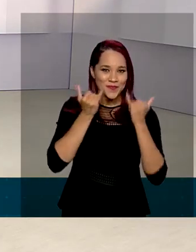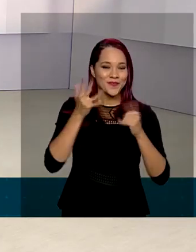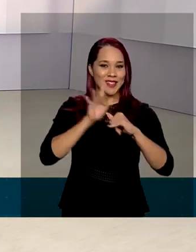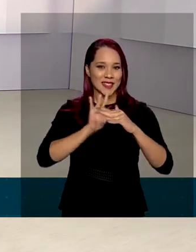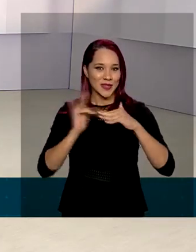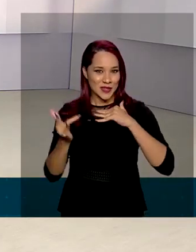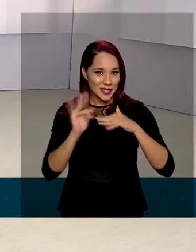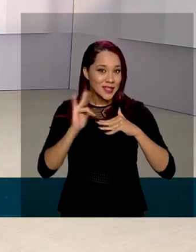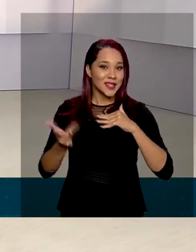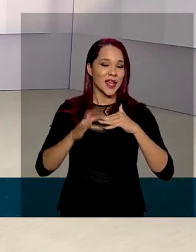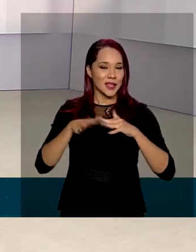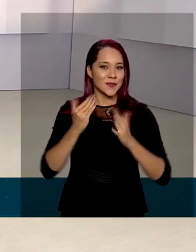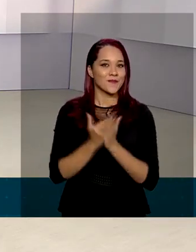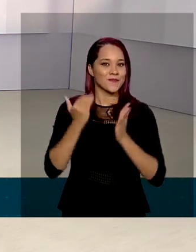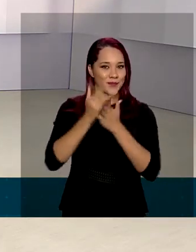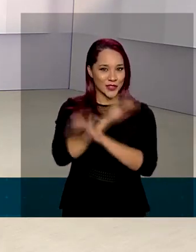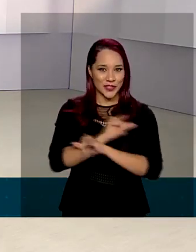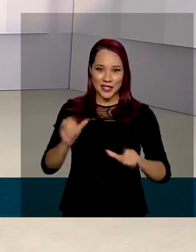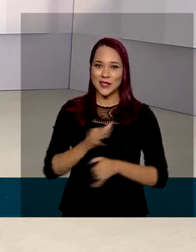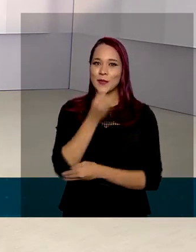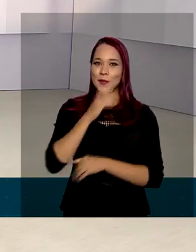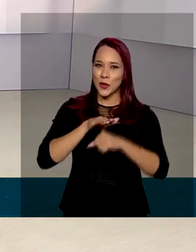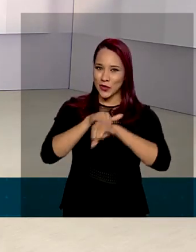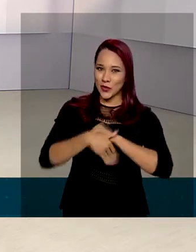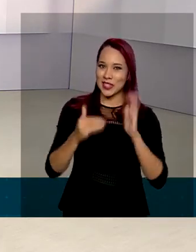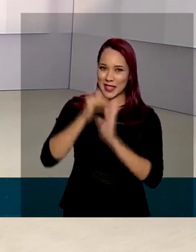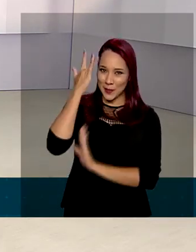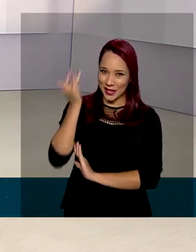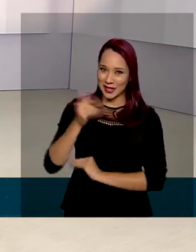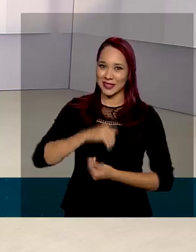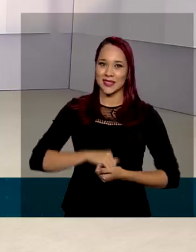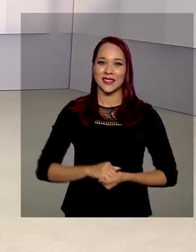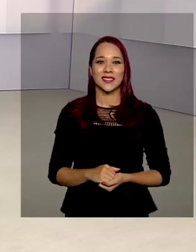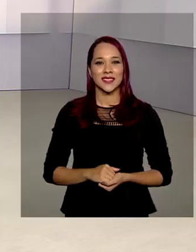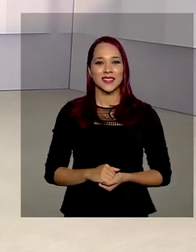as nossas redes sociais para mais notícias. Boa noite e até amanhã.